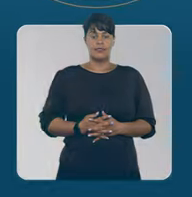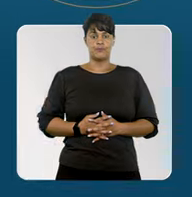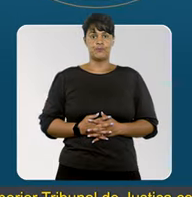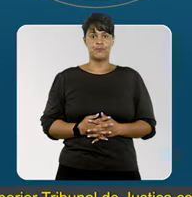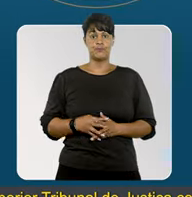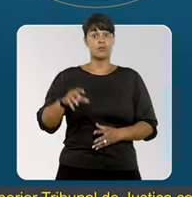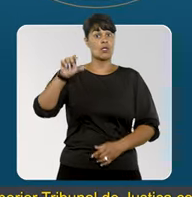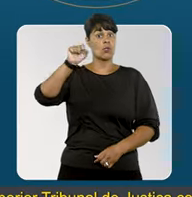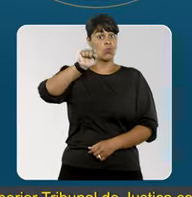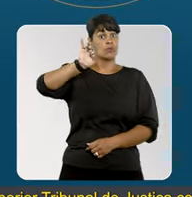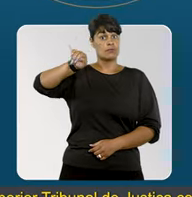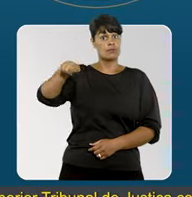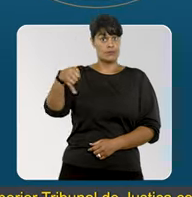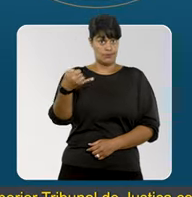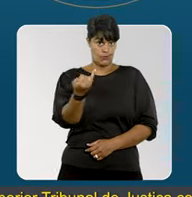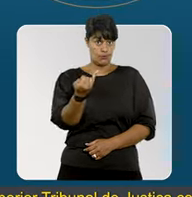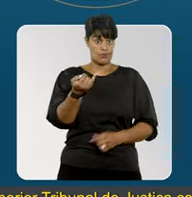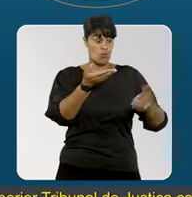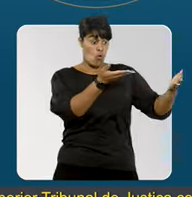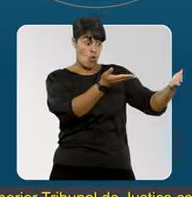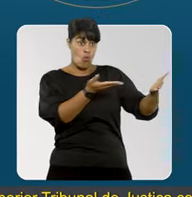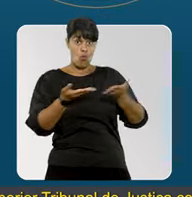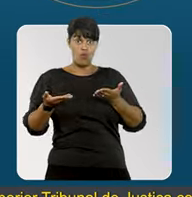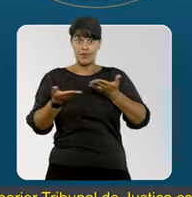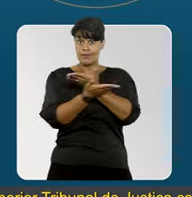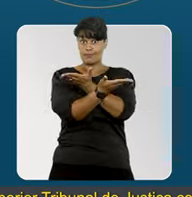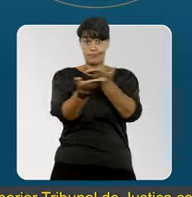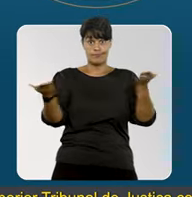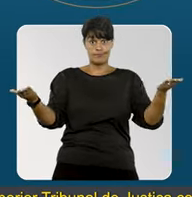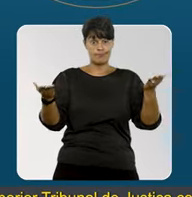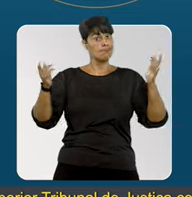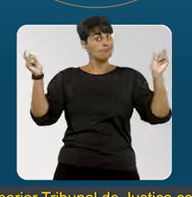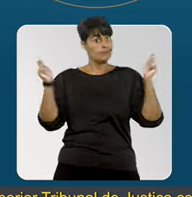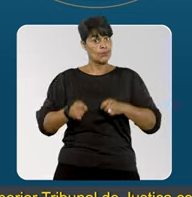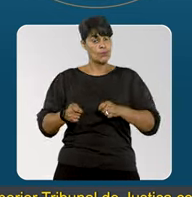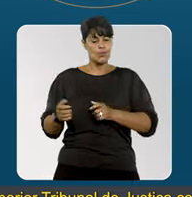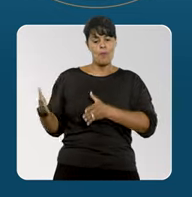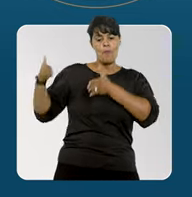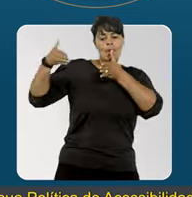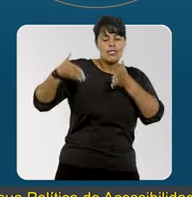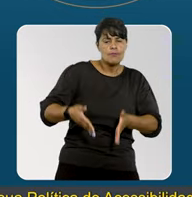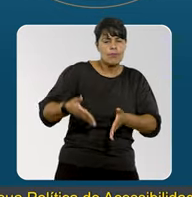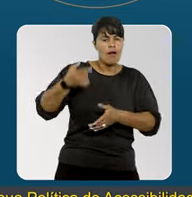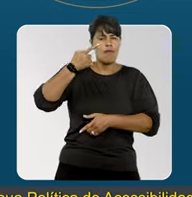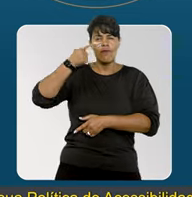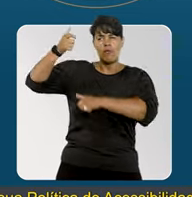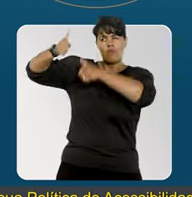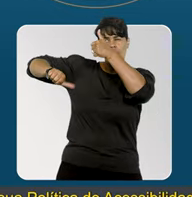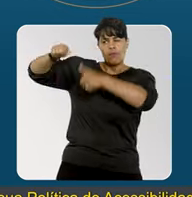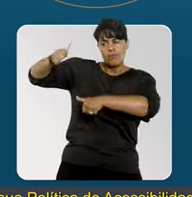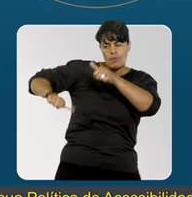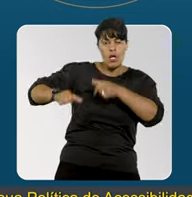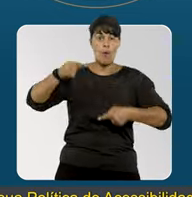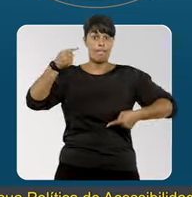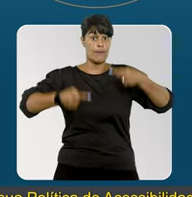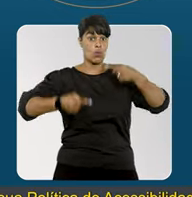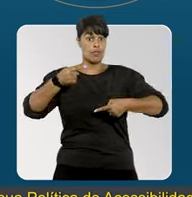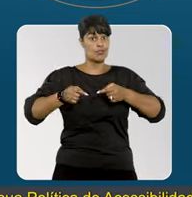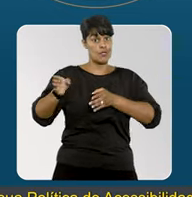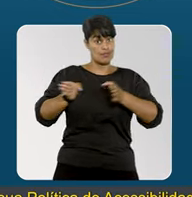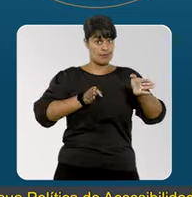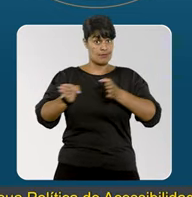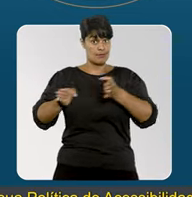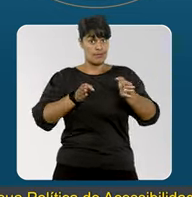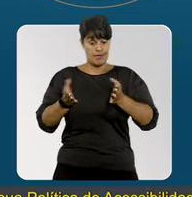O Superior Tribunal de Justiça convida todos a participarem da revisão de sua política de acessibilidade